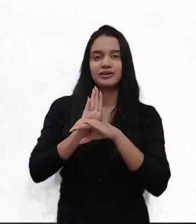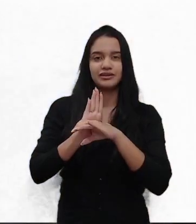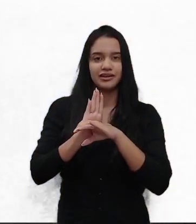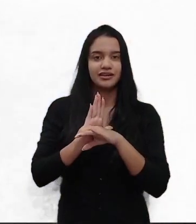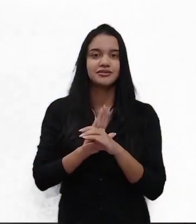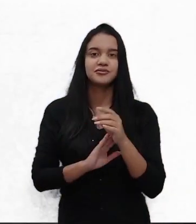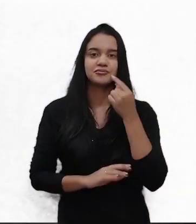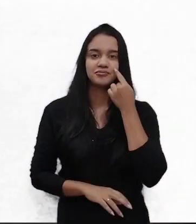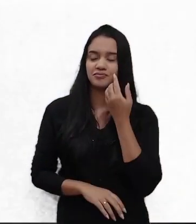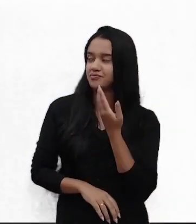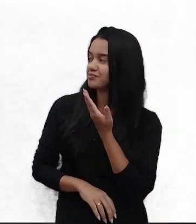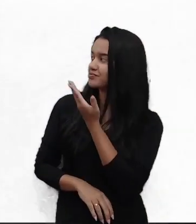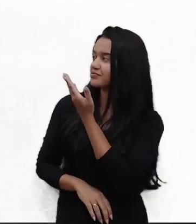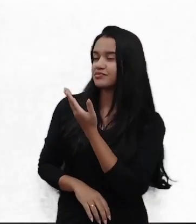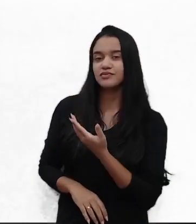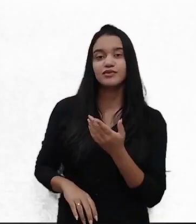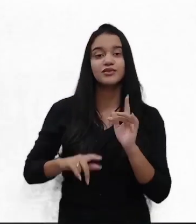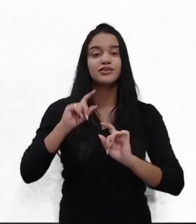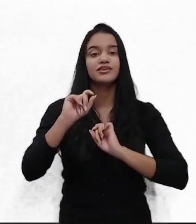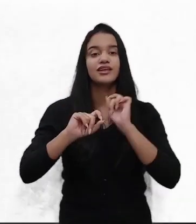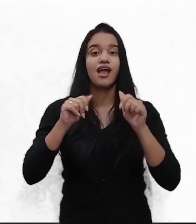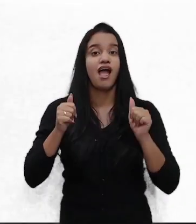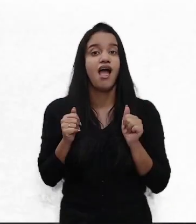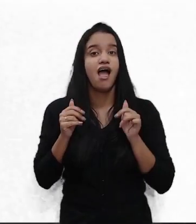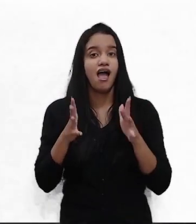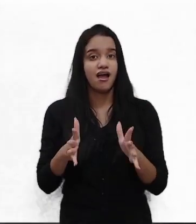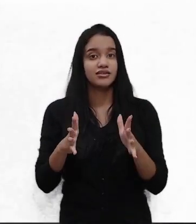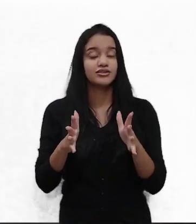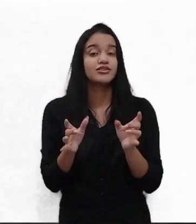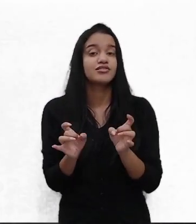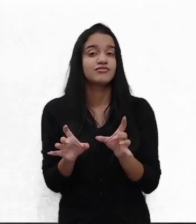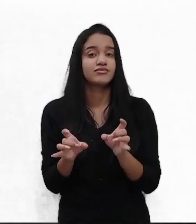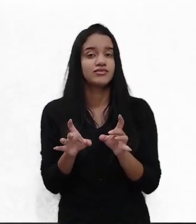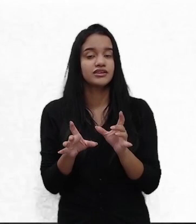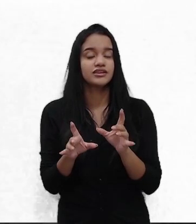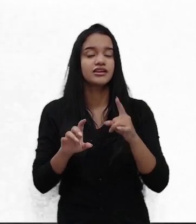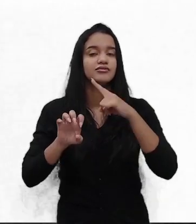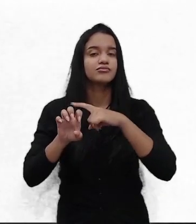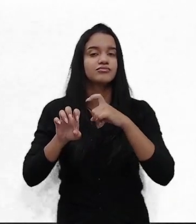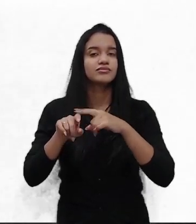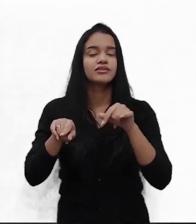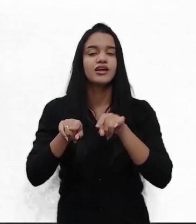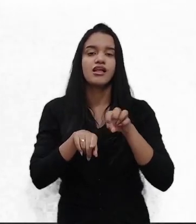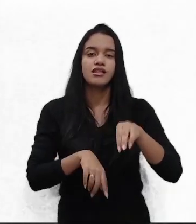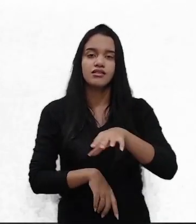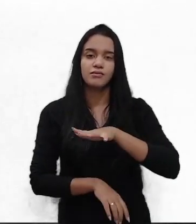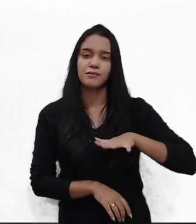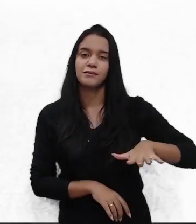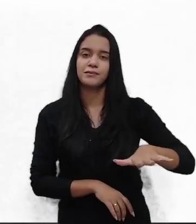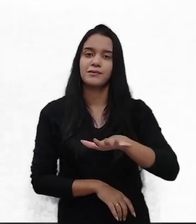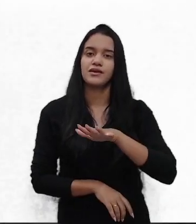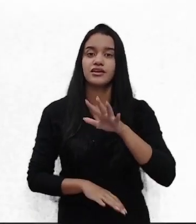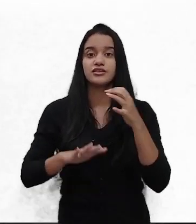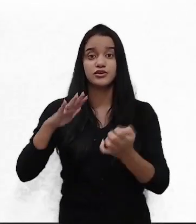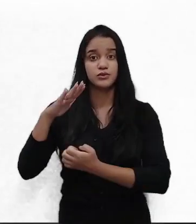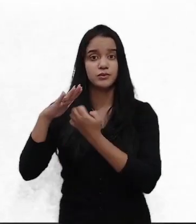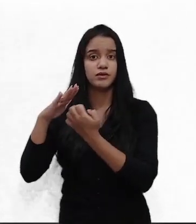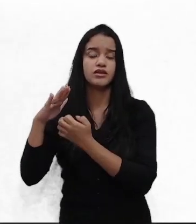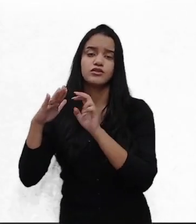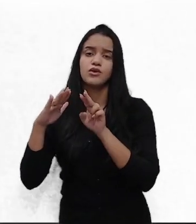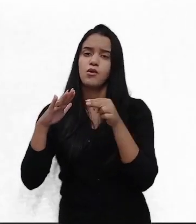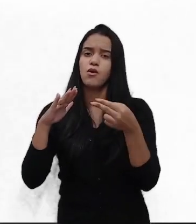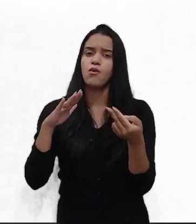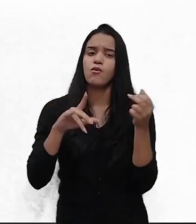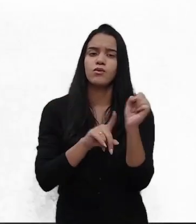O conceito de empreendedorismo é ato de empreender que consiste em inovar dentro do mercado de uma empresa ou até mesmo de